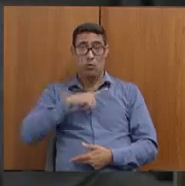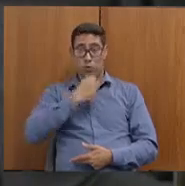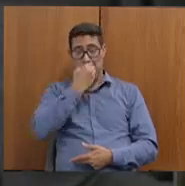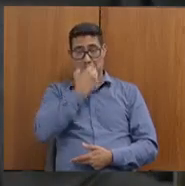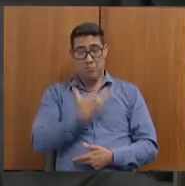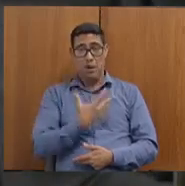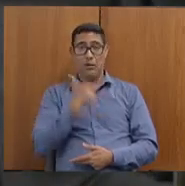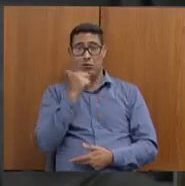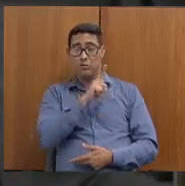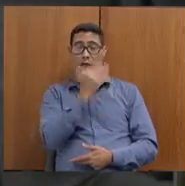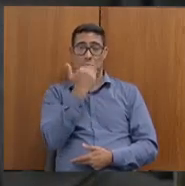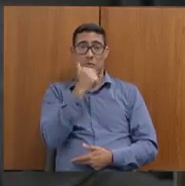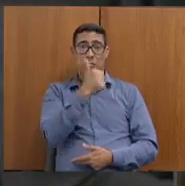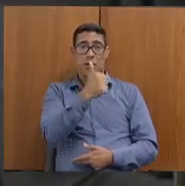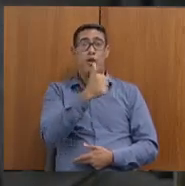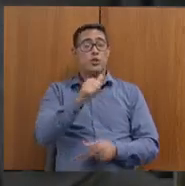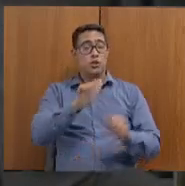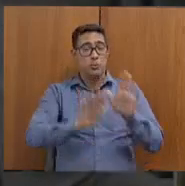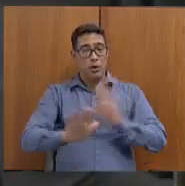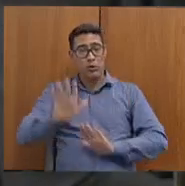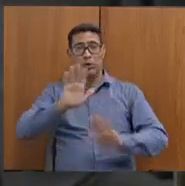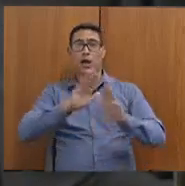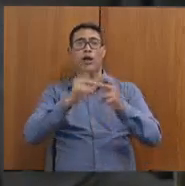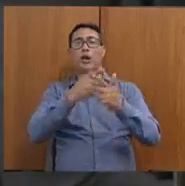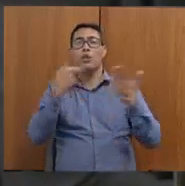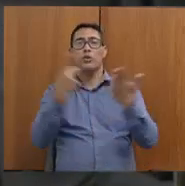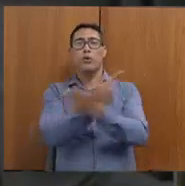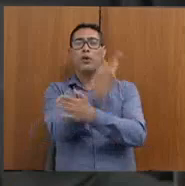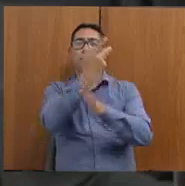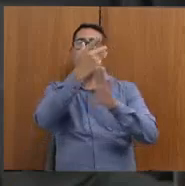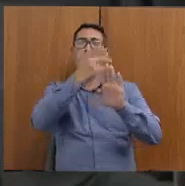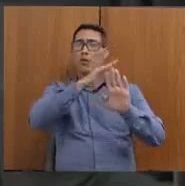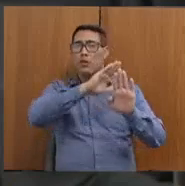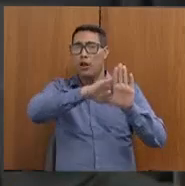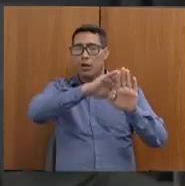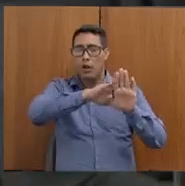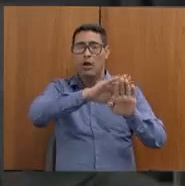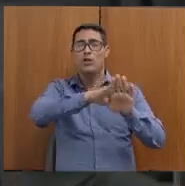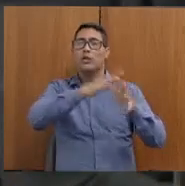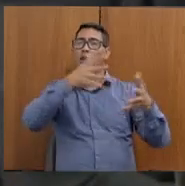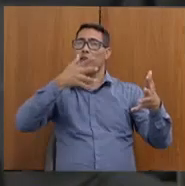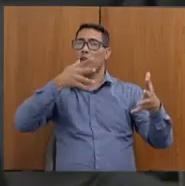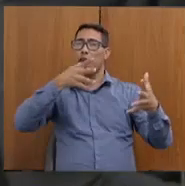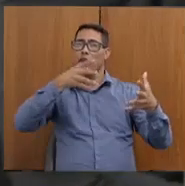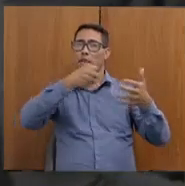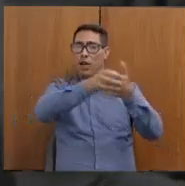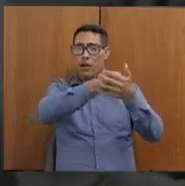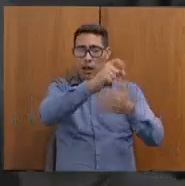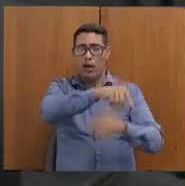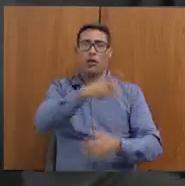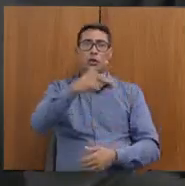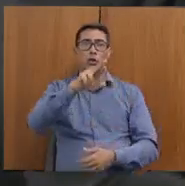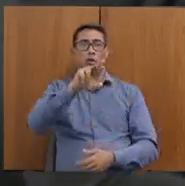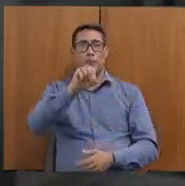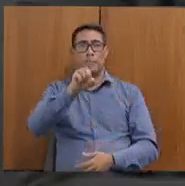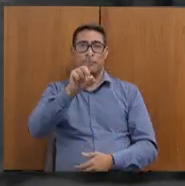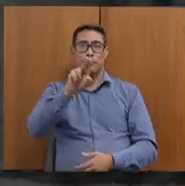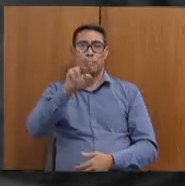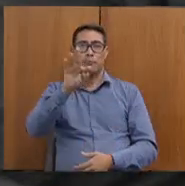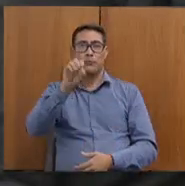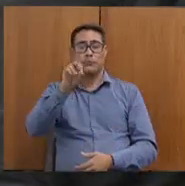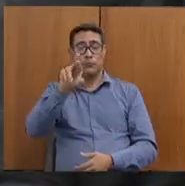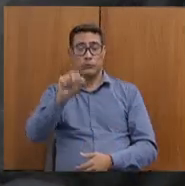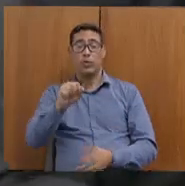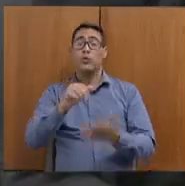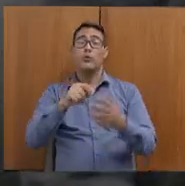ideológicas e atacar também os produtores, porque o nosso agronegócio, eu tenho dito reiteradamente,